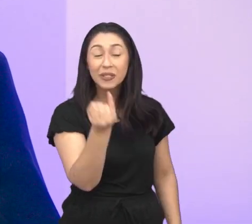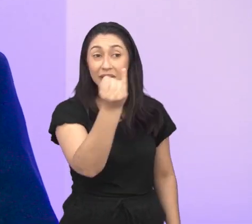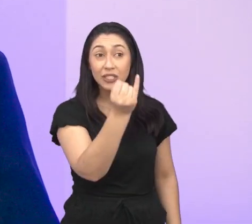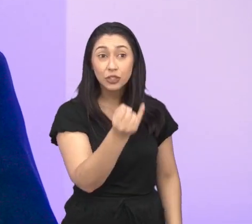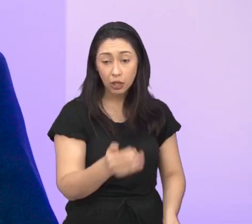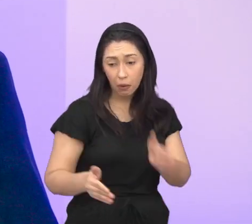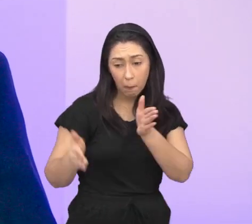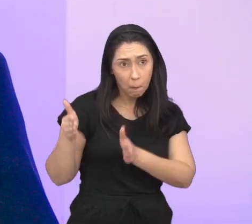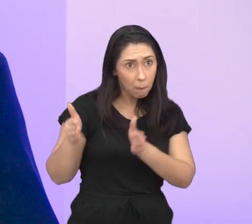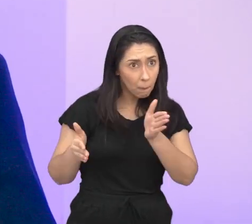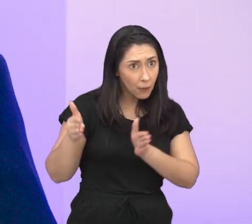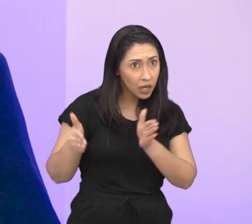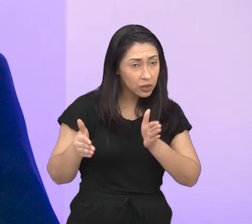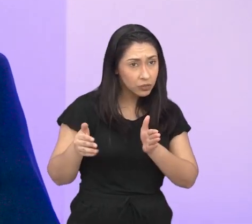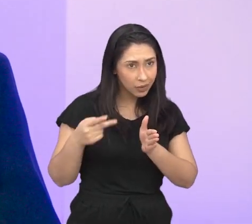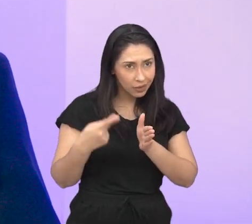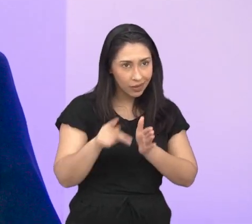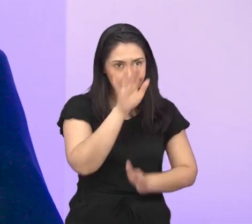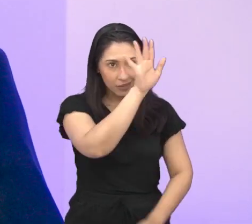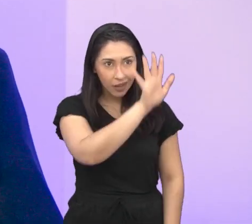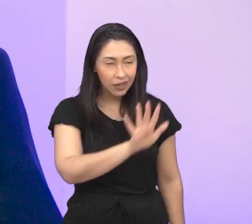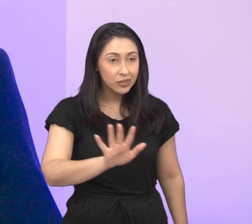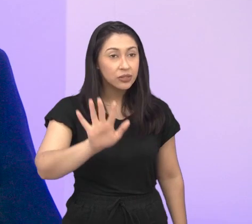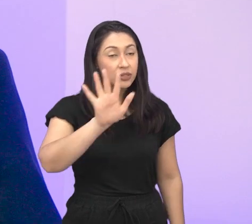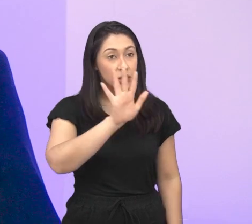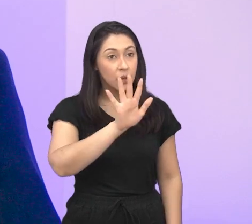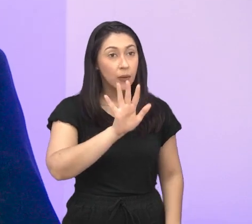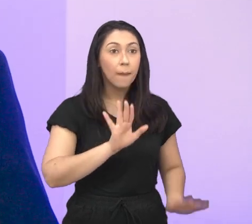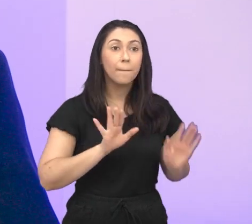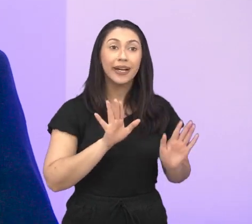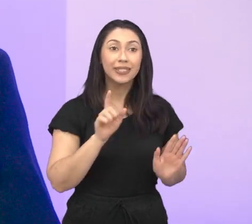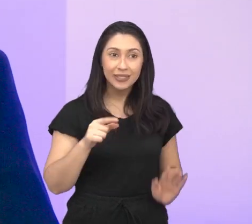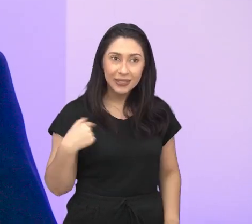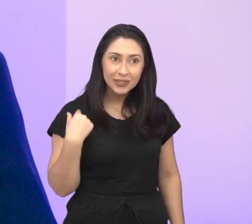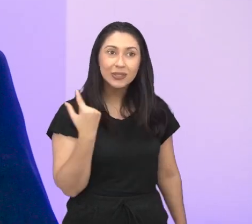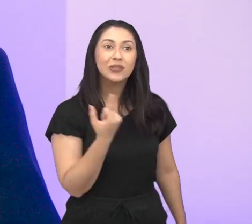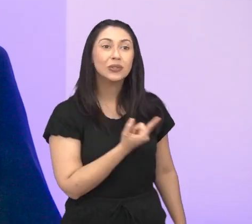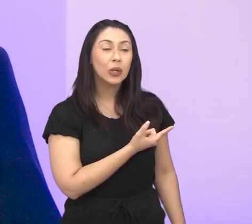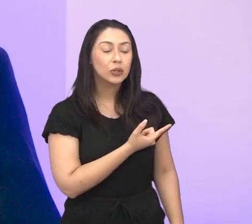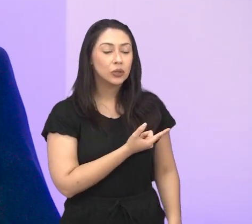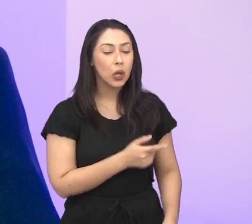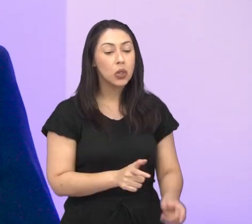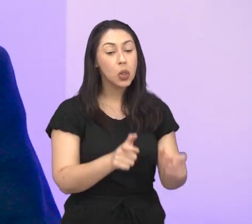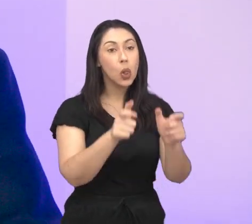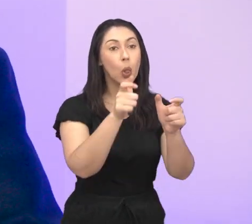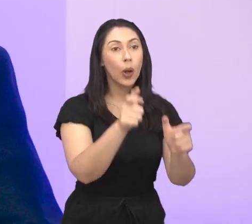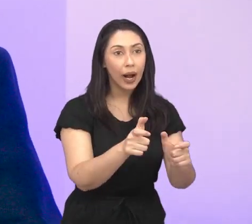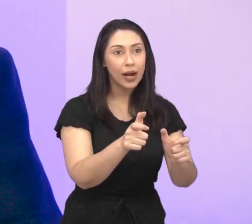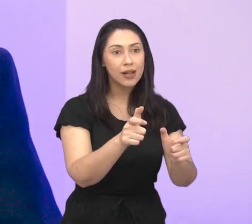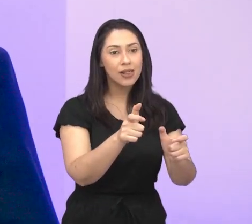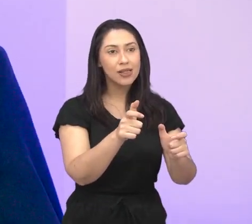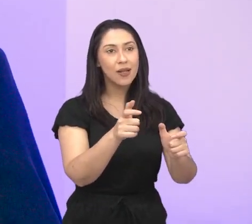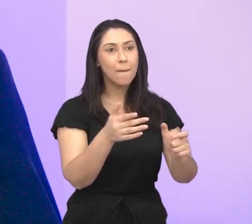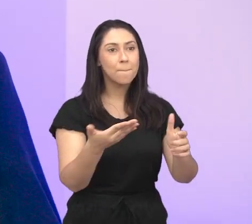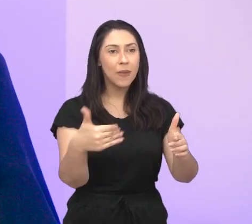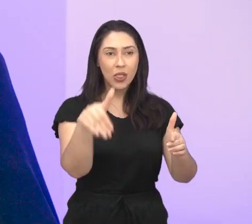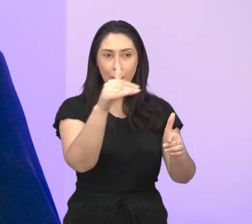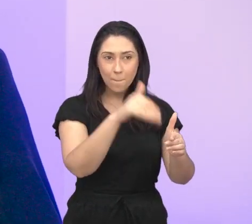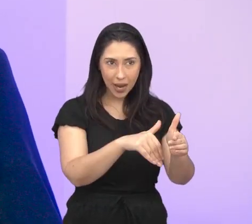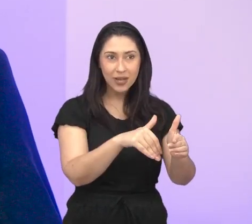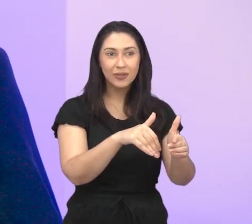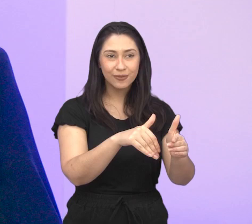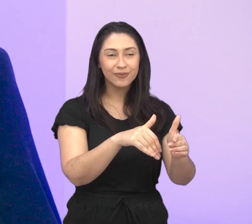é essa questão da sazonalidade da região, e nós, como estamos num eixo, no meio, né, dessa situação,